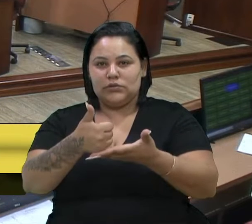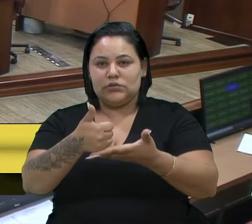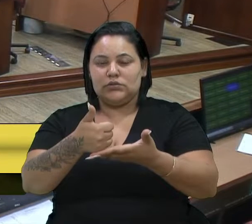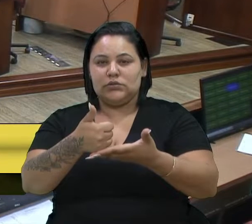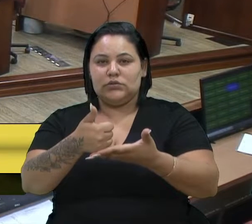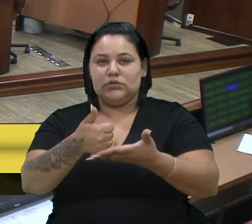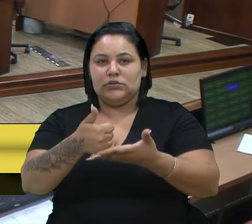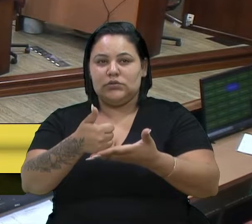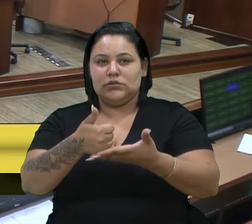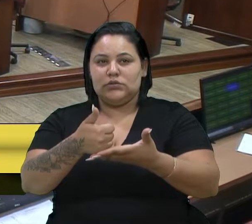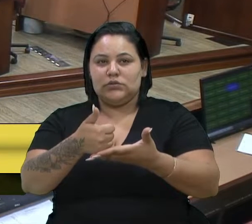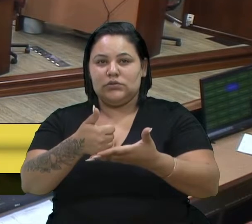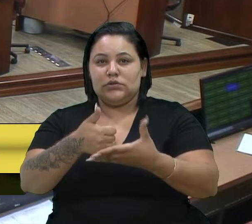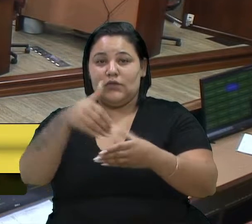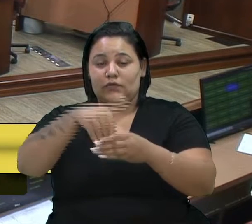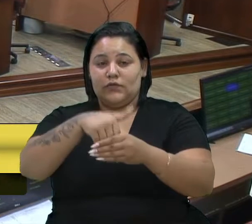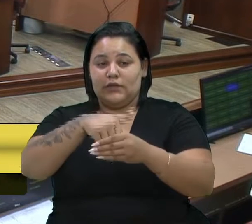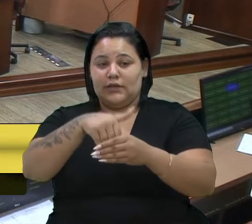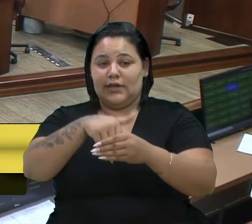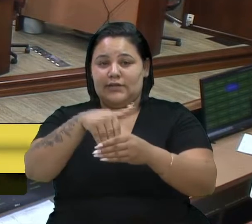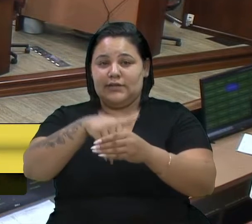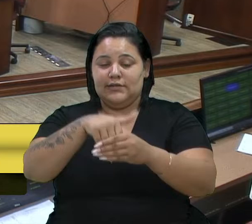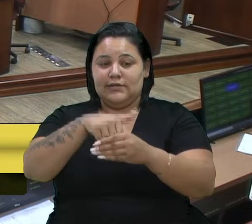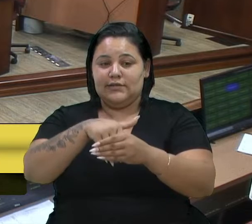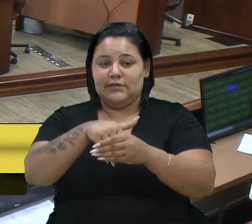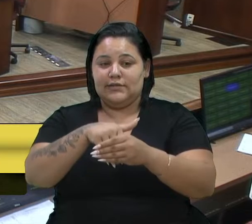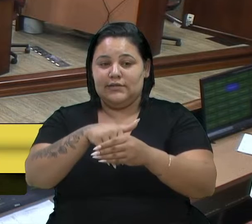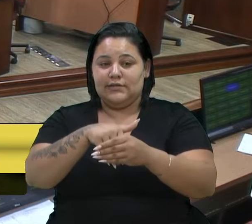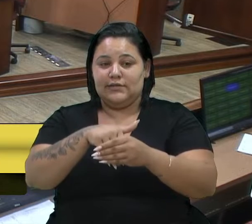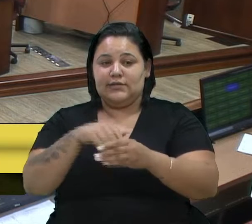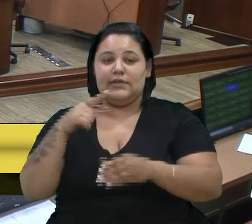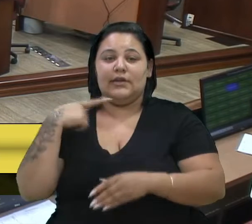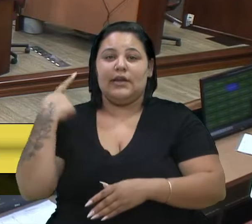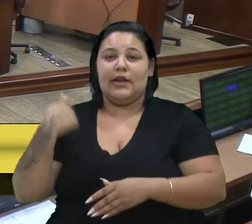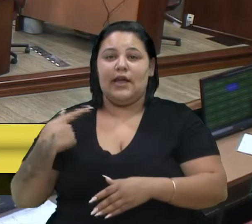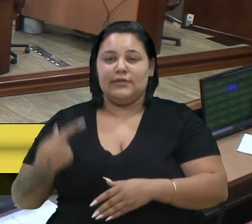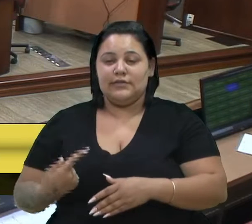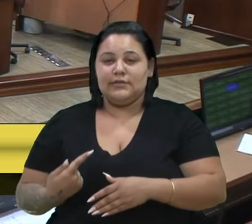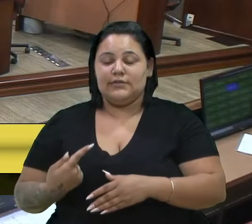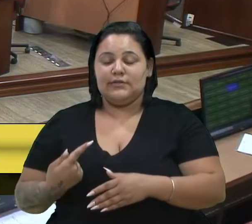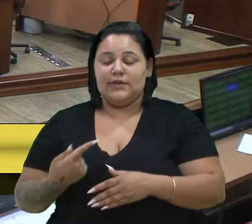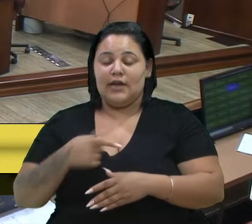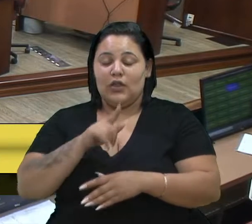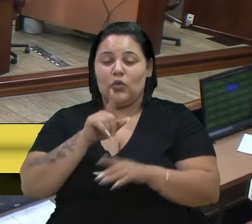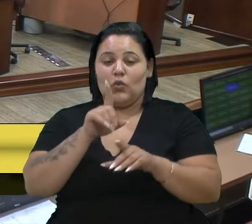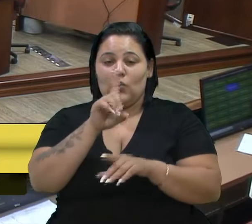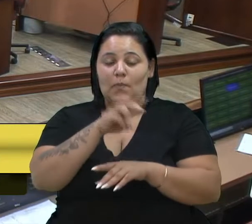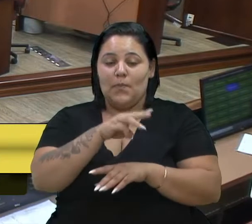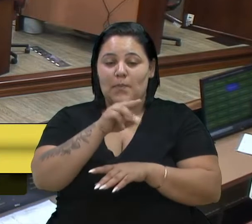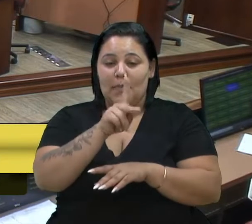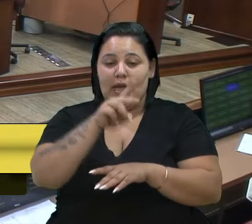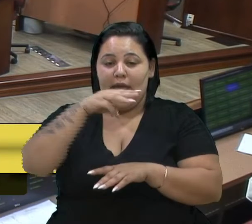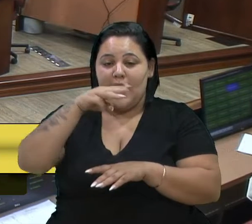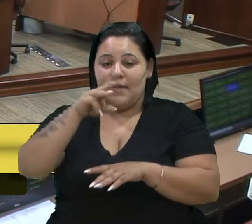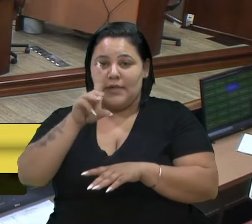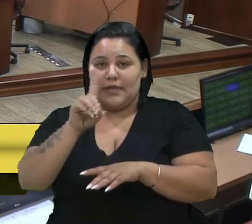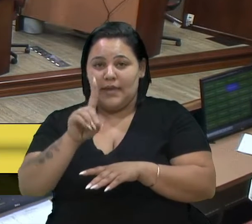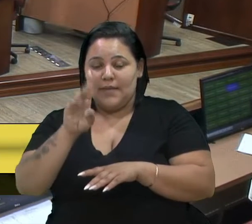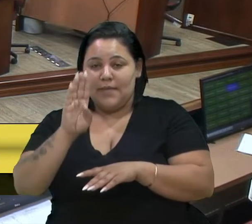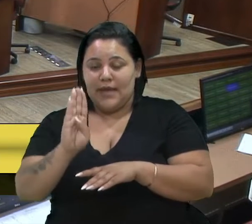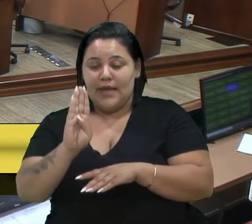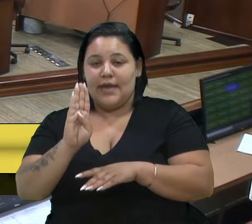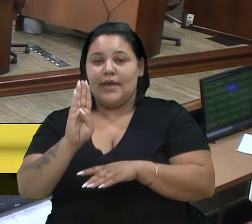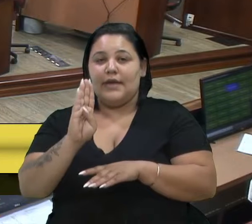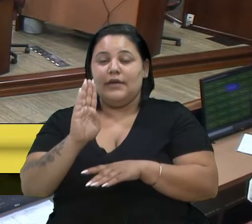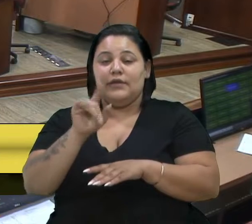queridíssima Gladys Frizzo, eu acabei dizendo que era uma posição do MDB. E fui levado a crer nisso, vereadora Gladys, como a senhora sabe, por